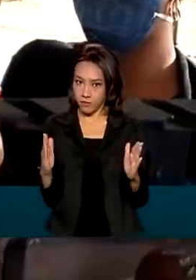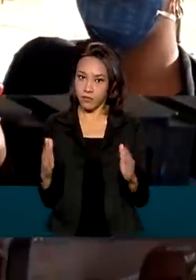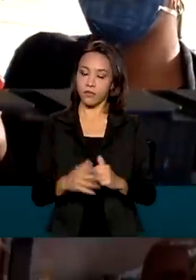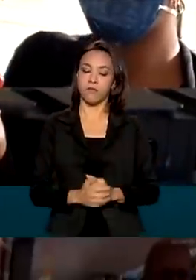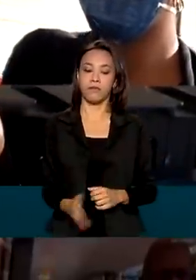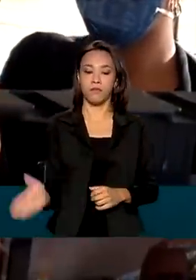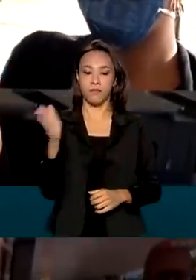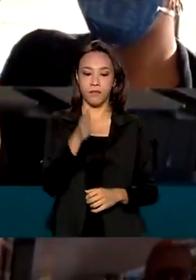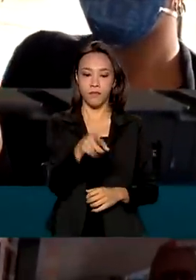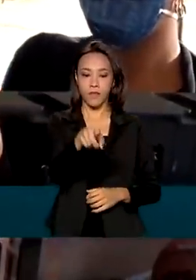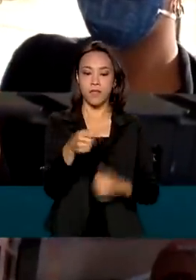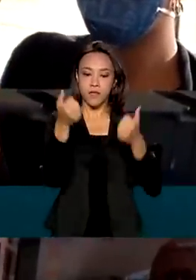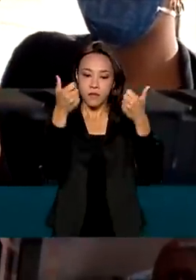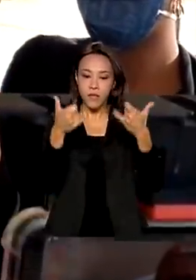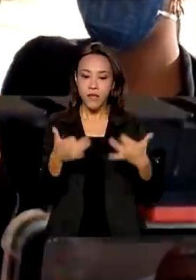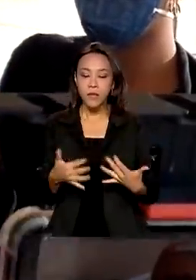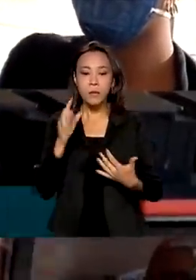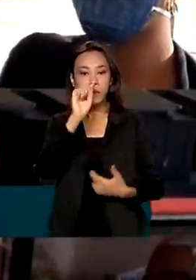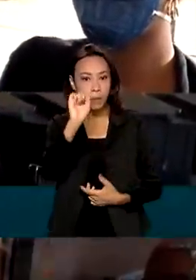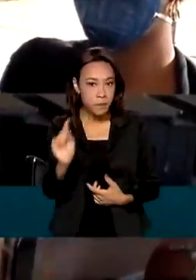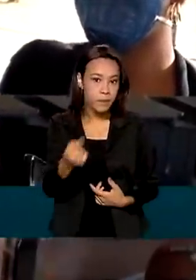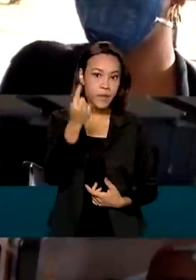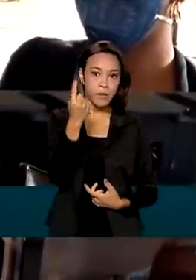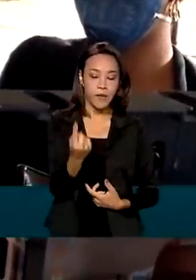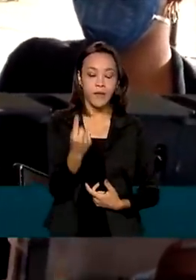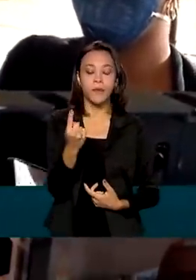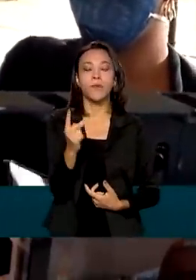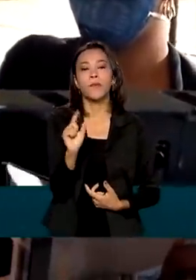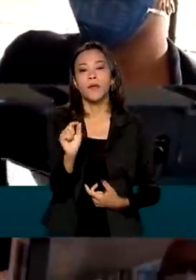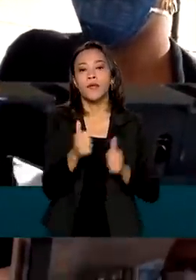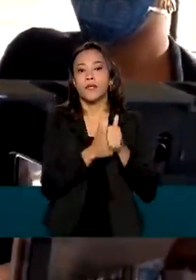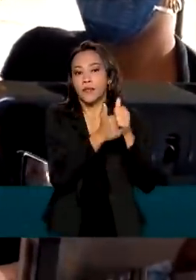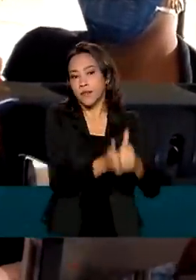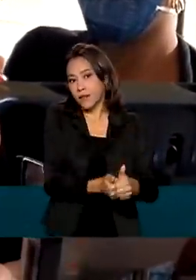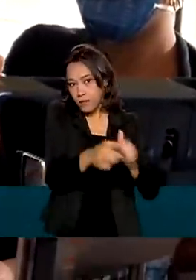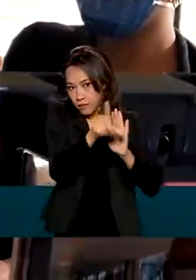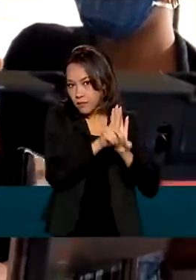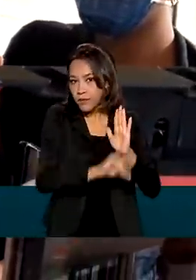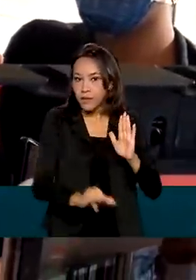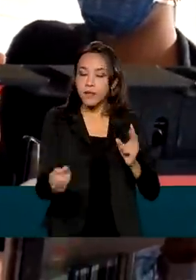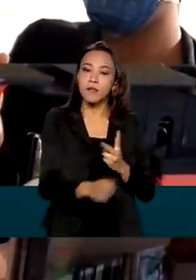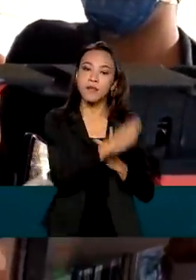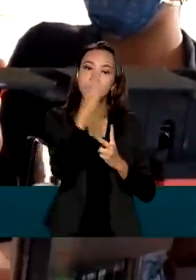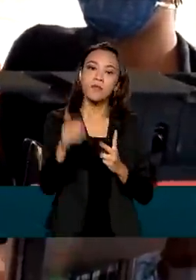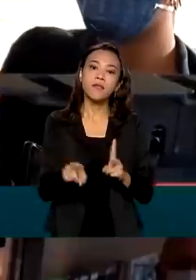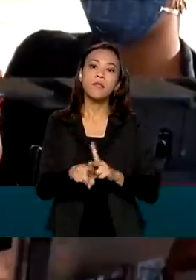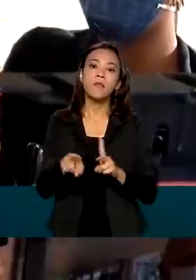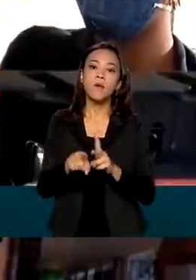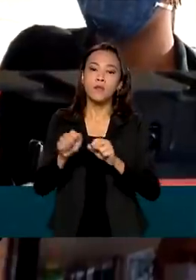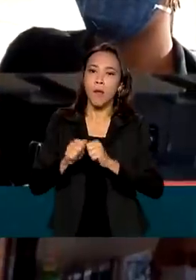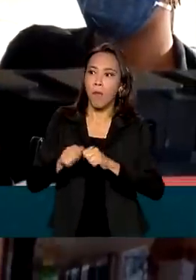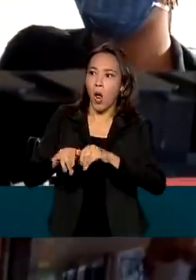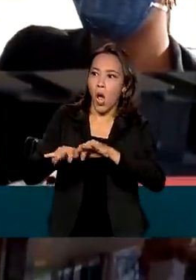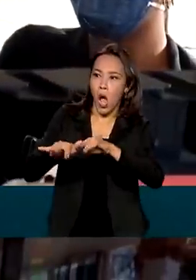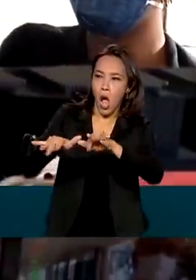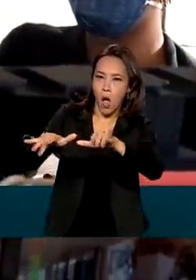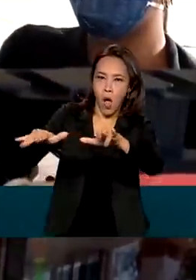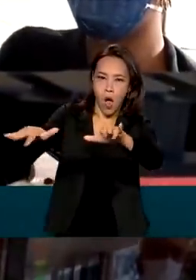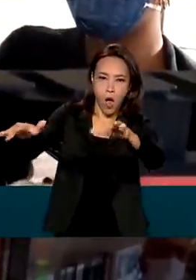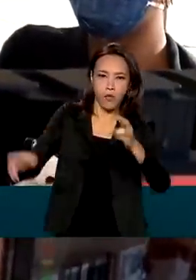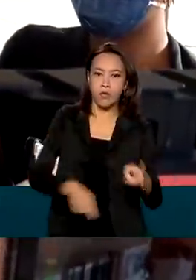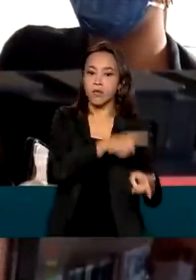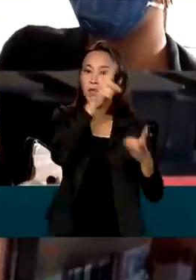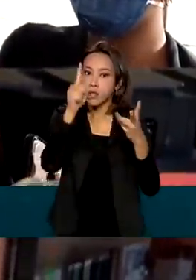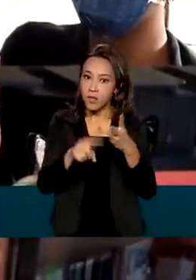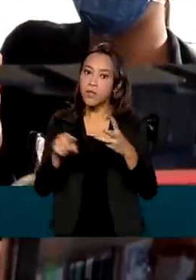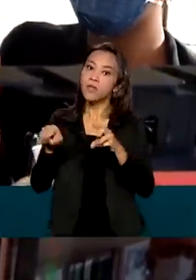tem que administrar isso, primeiro levando em consideração a legislação. Segundo, os aspectos epidemiológicos da pandemia, terceiro,